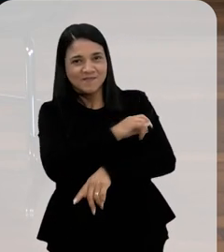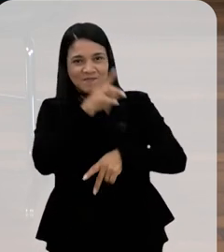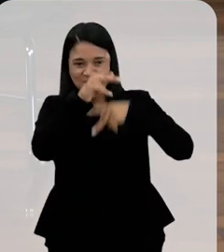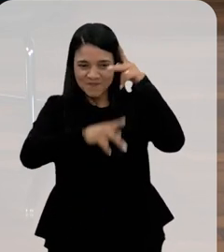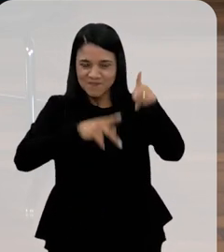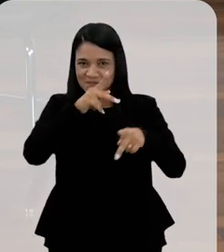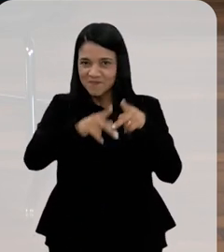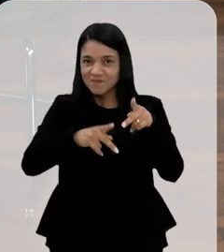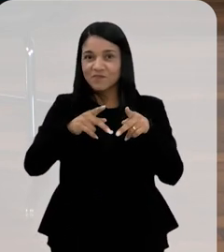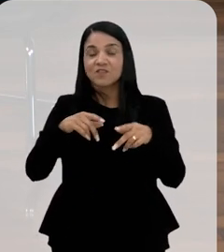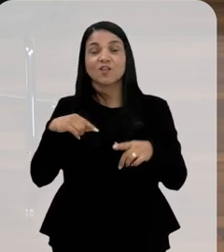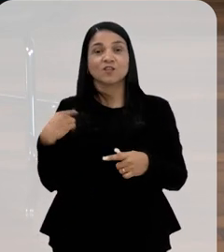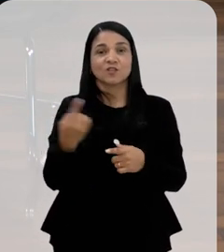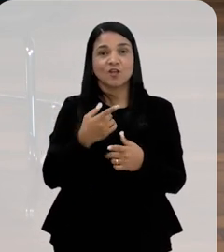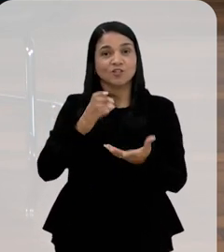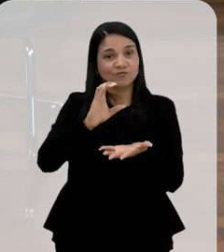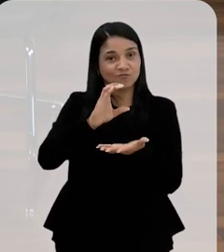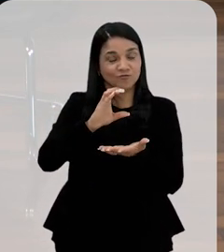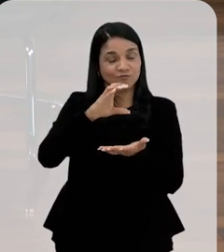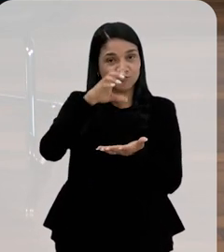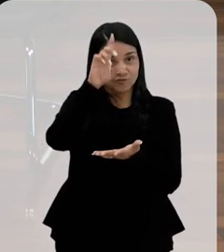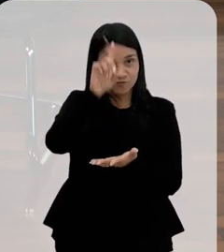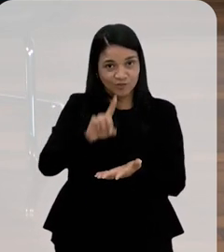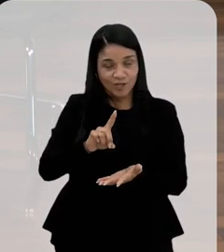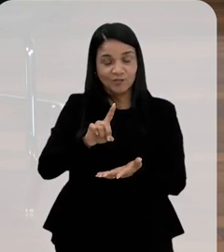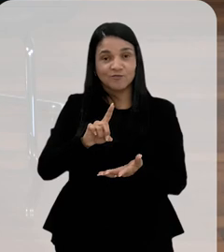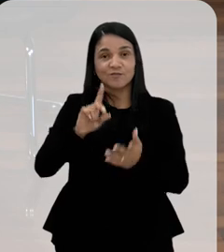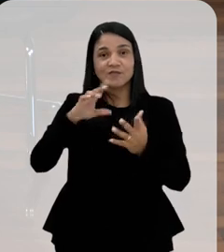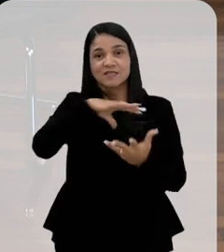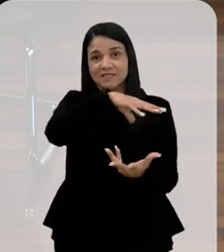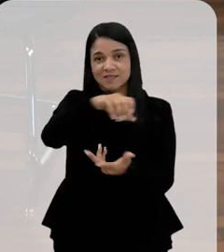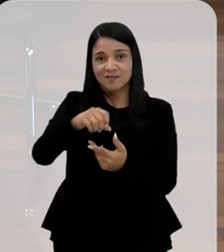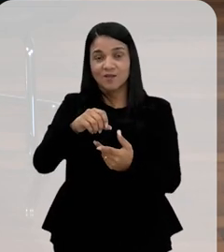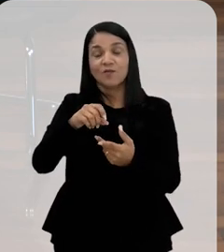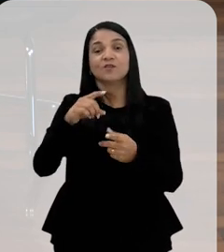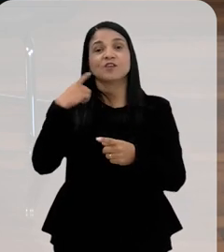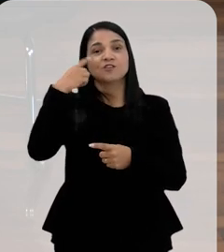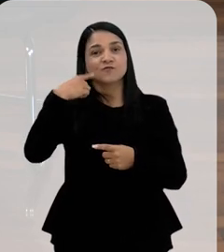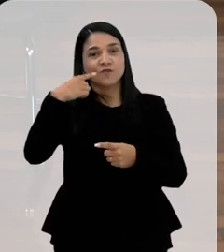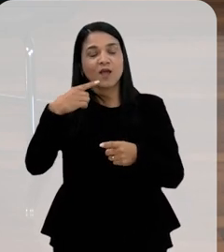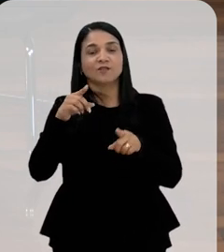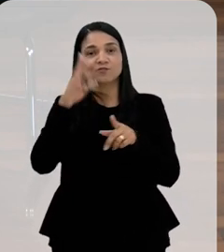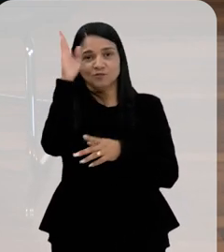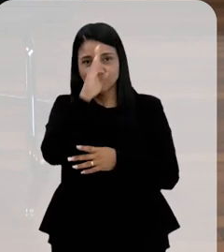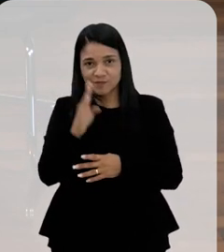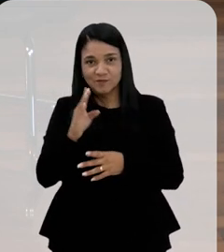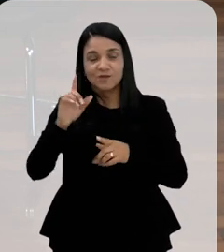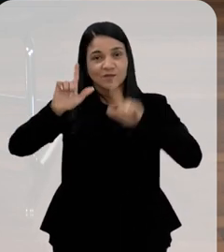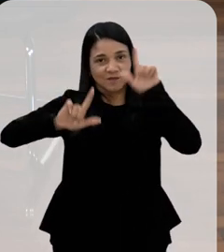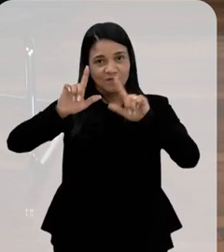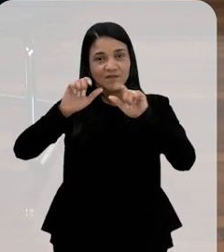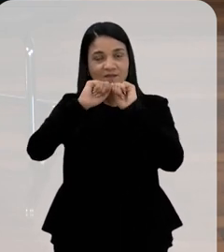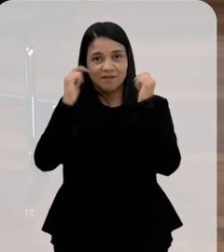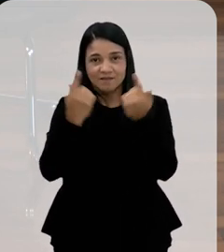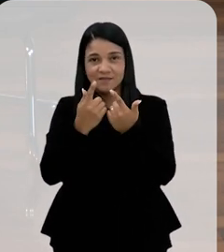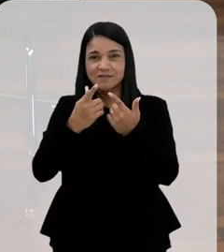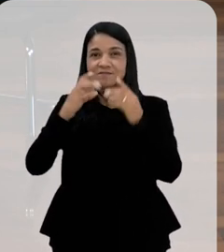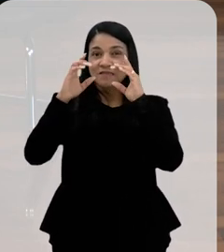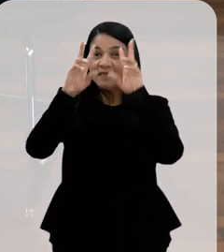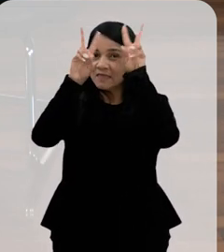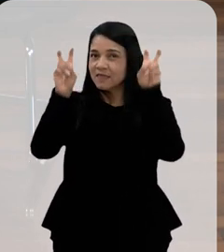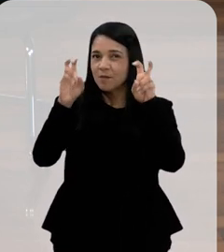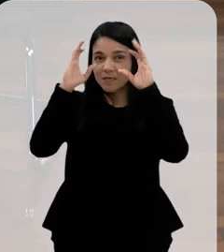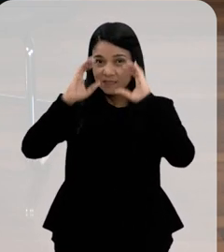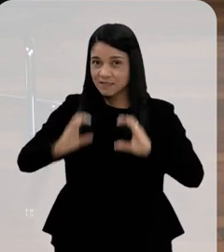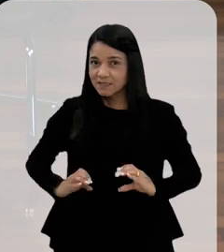fluminense. Nós, da Comissão de Direito Internacional da Ordem dos Advogados do Brasil, e a TV Alesi, com temas relacionados à